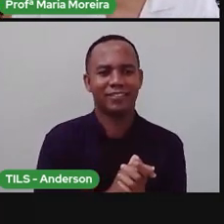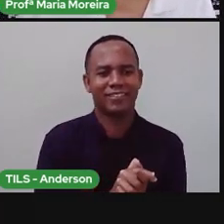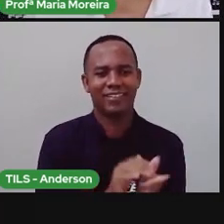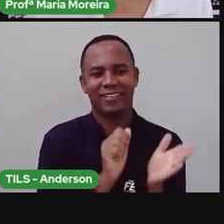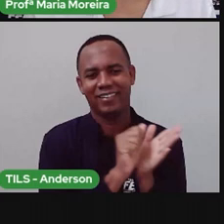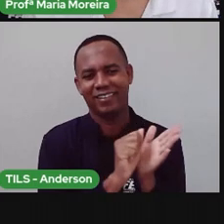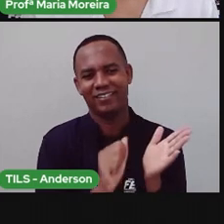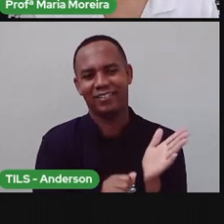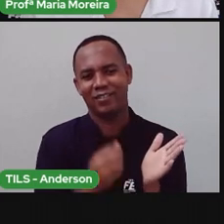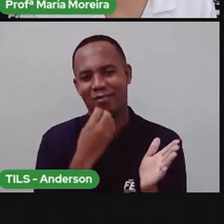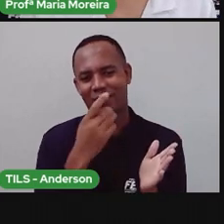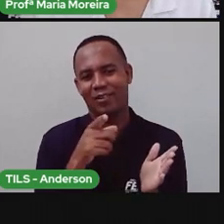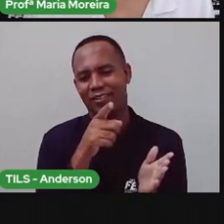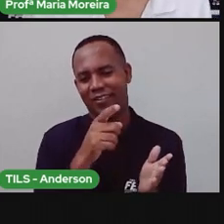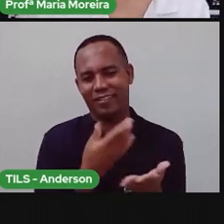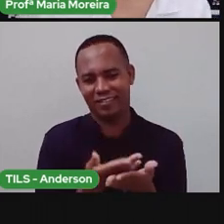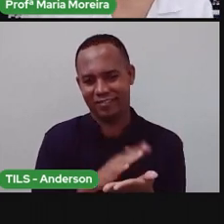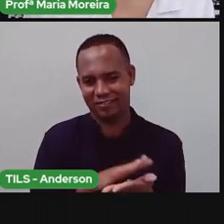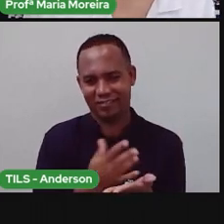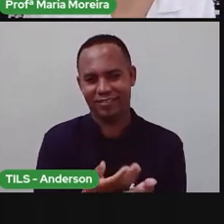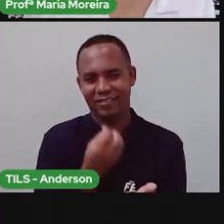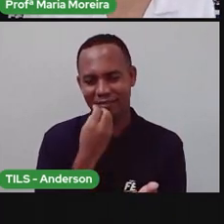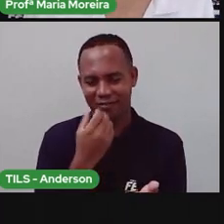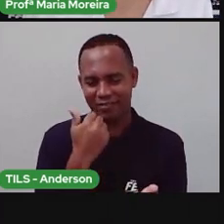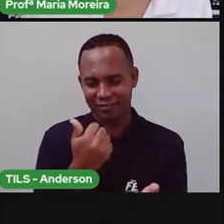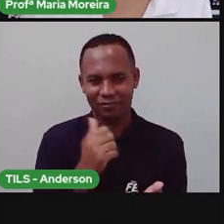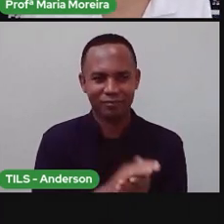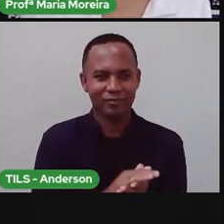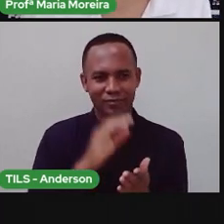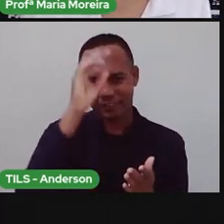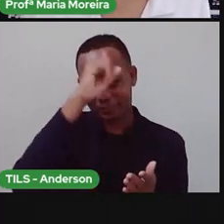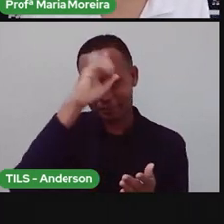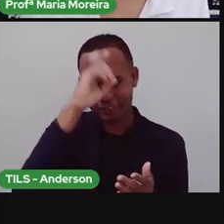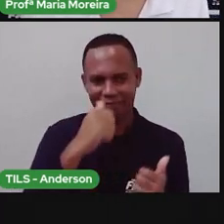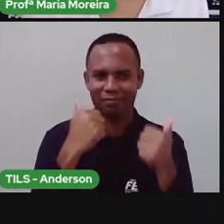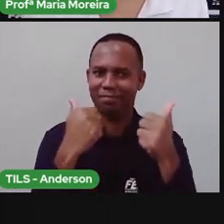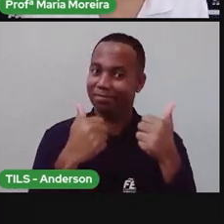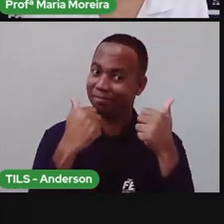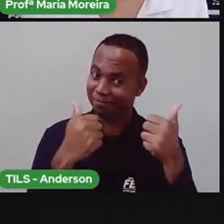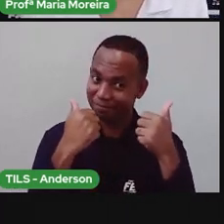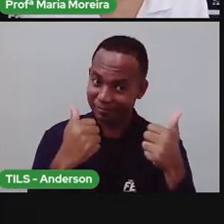aluno nota mil aí. Anderson sabe tudo. Aprendeu muita coisa esses dias, Anderson?